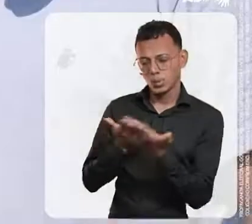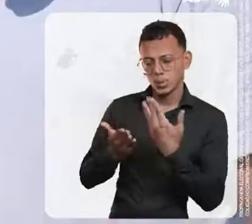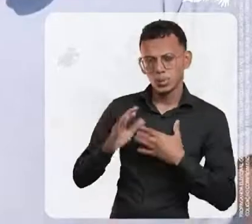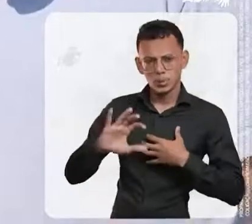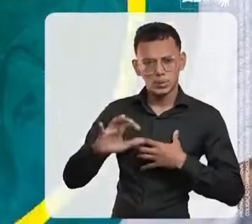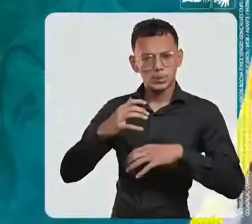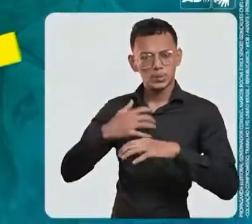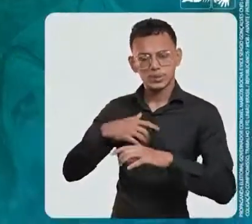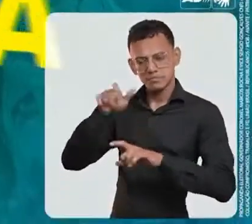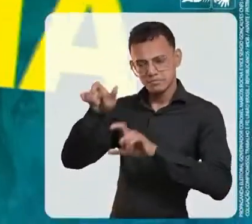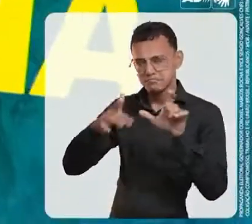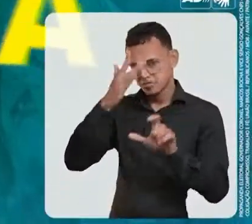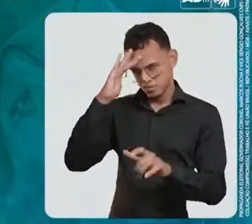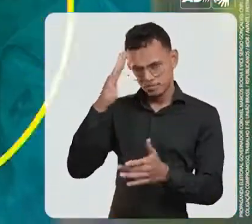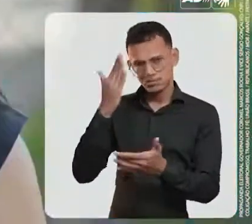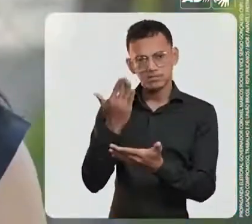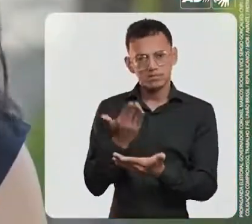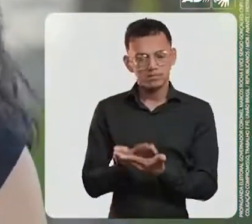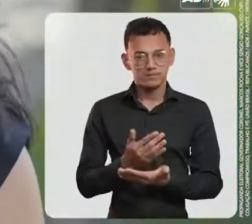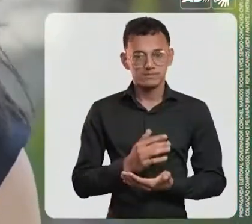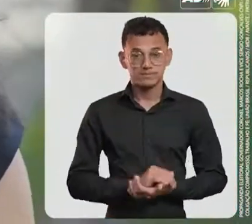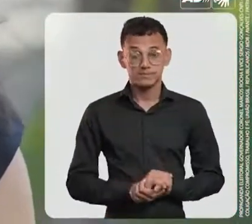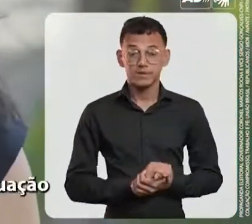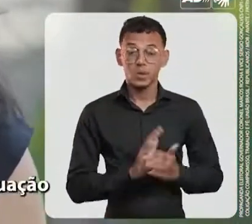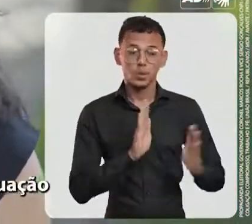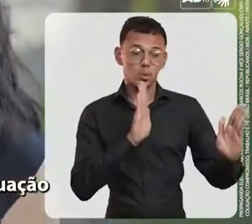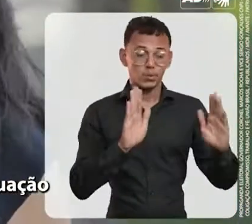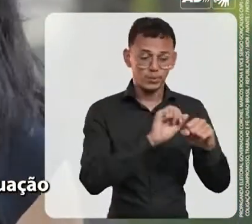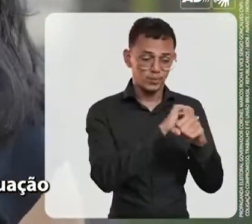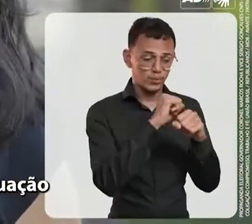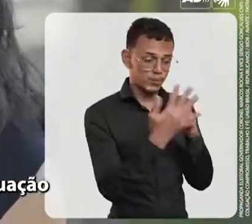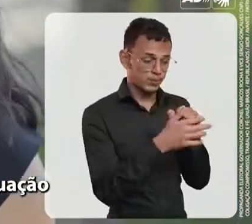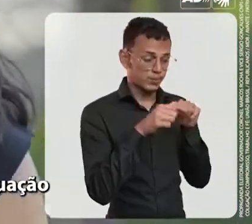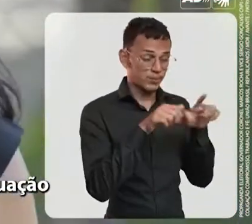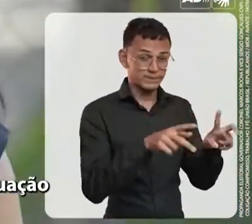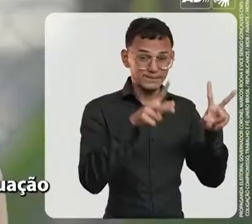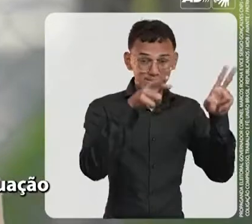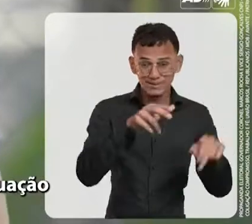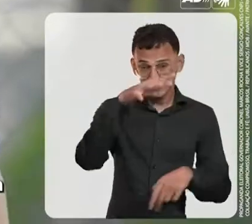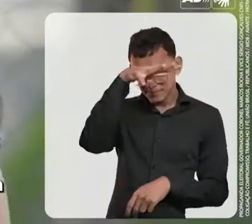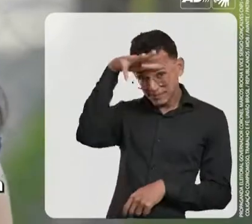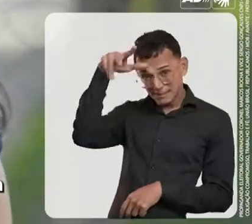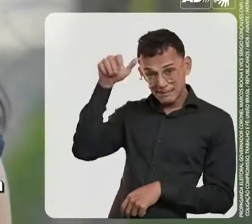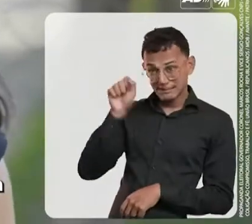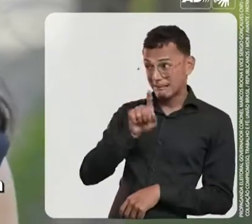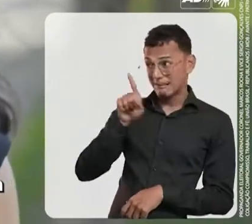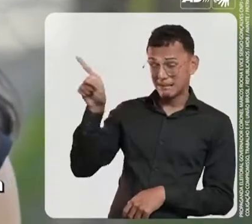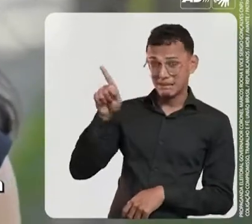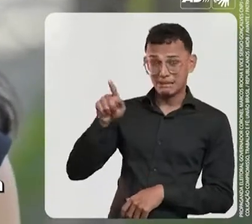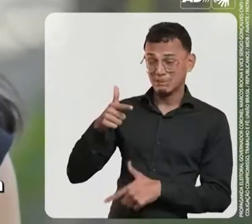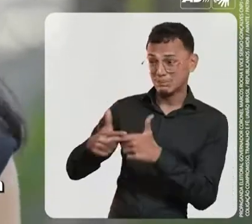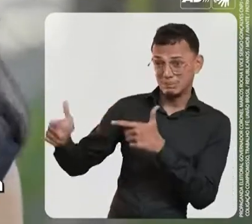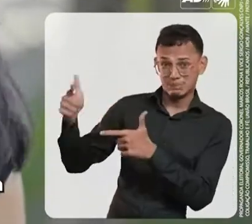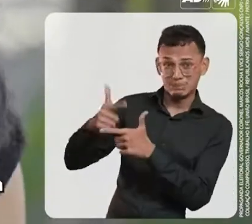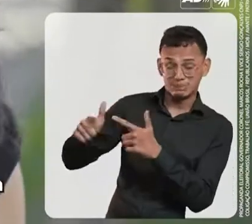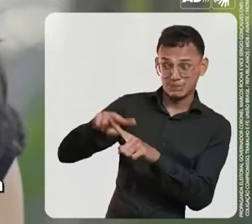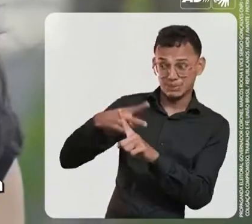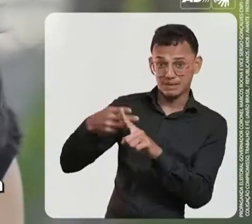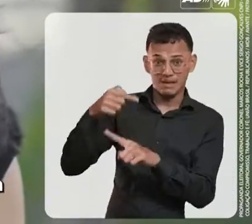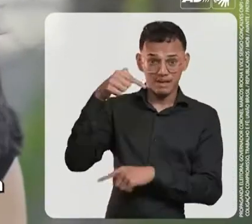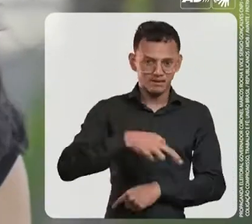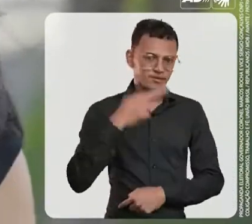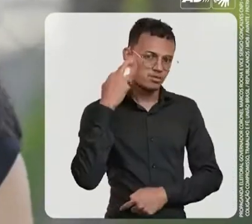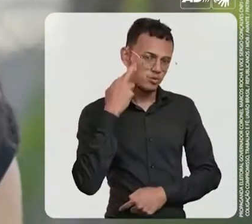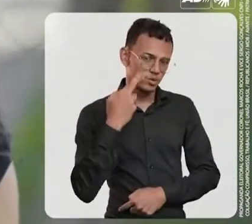reconhece. Na pandemia, enquanto o Manaus esteve naquela situação super caótica, aqui em